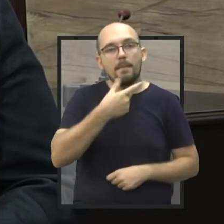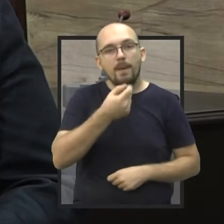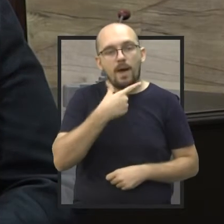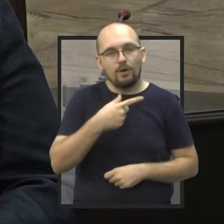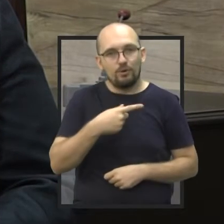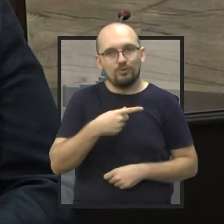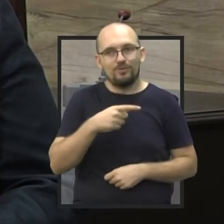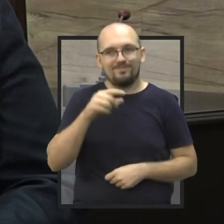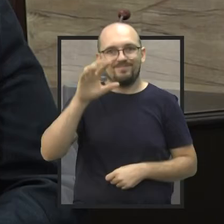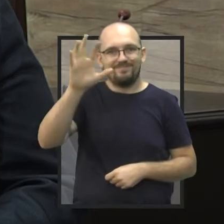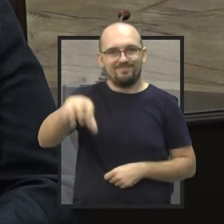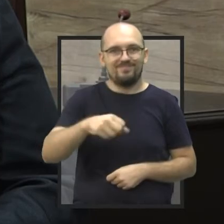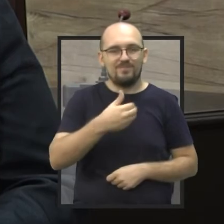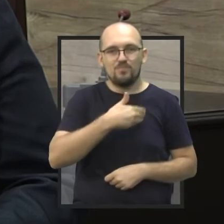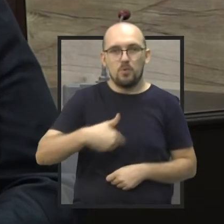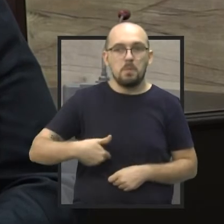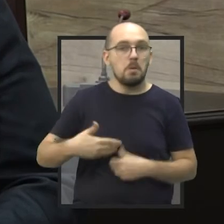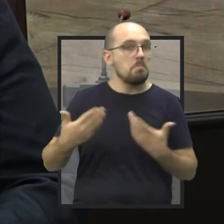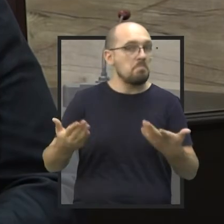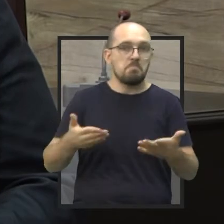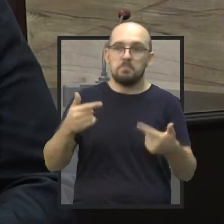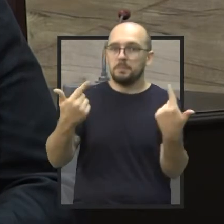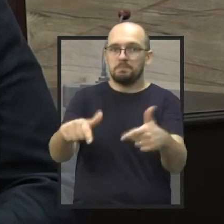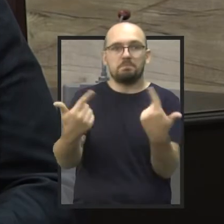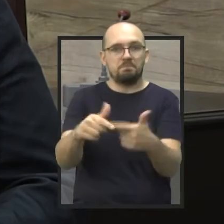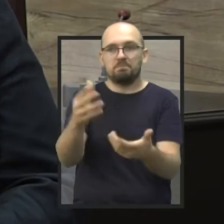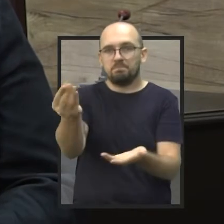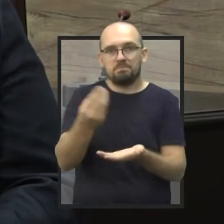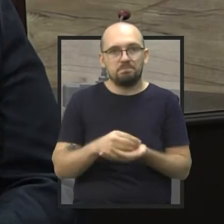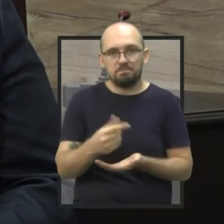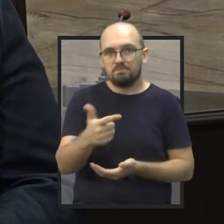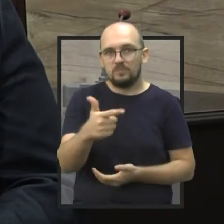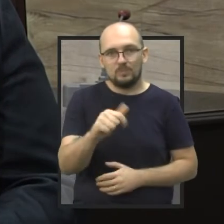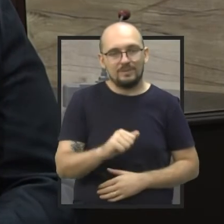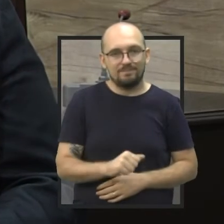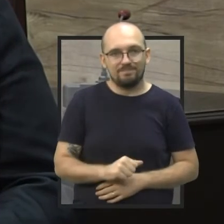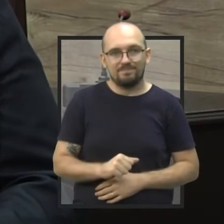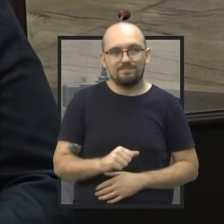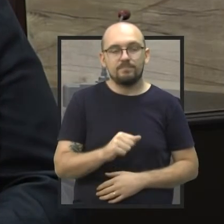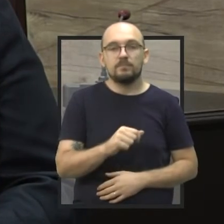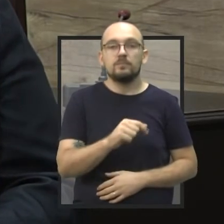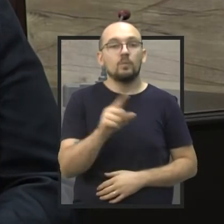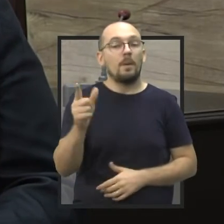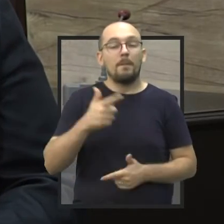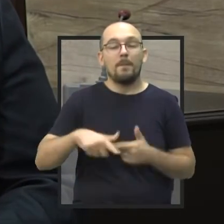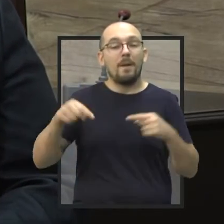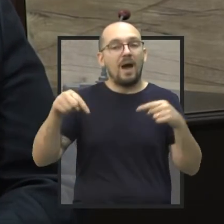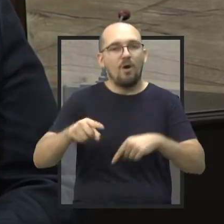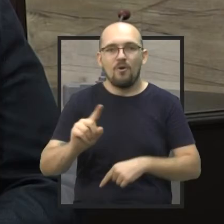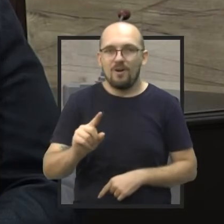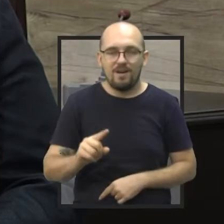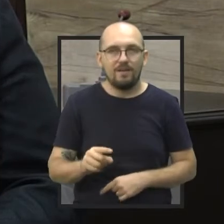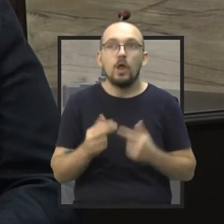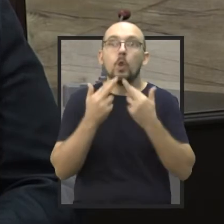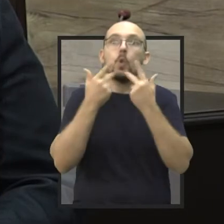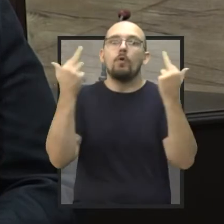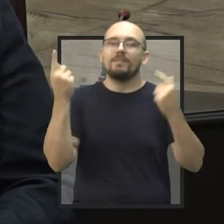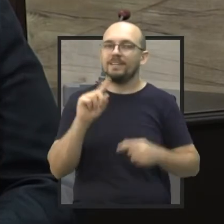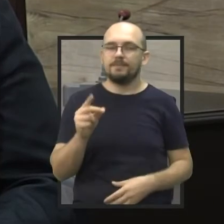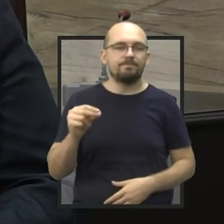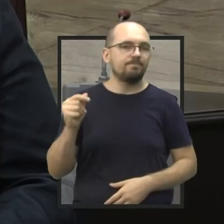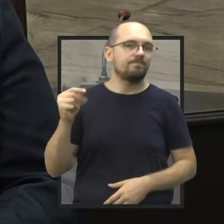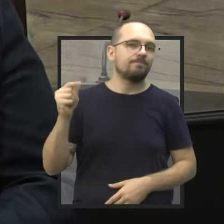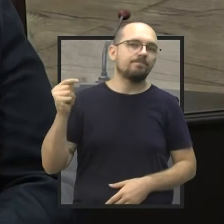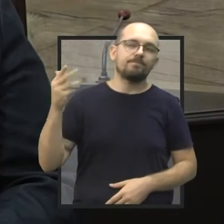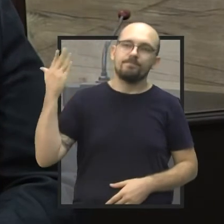na rede municipal, na rede pública, não estão conseguindo fazer essa retirada. Não é problema de agora, não é novidade, já vem de